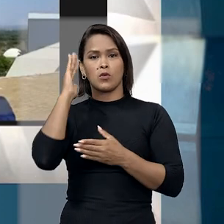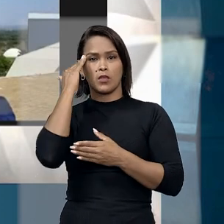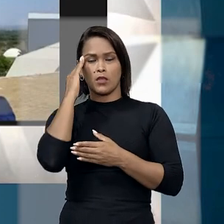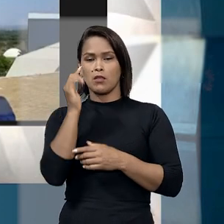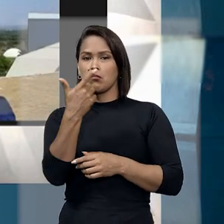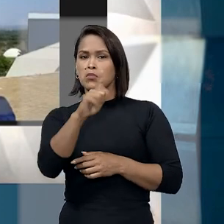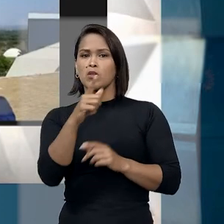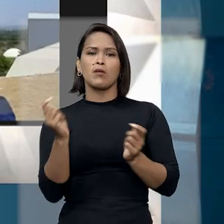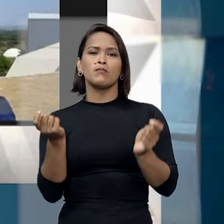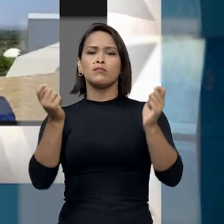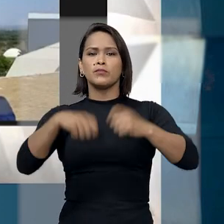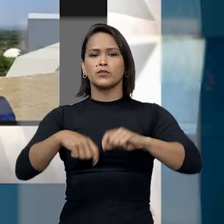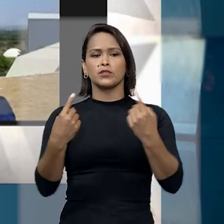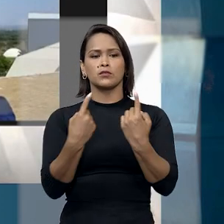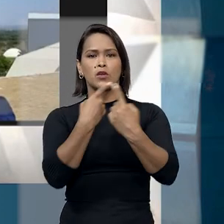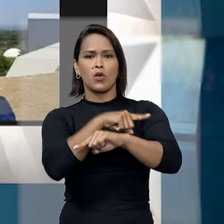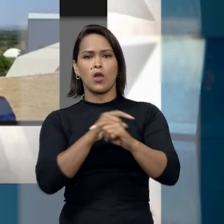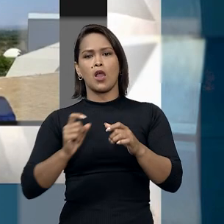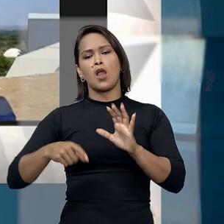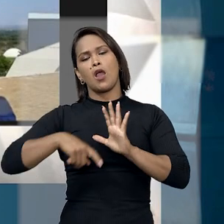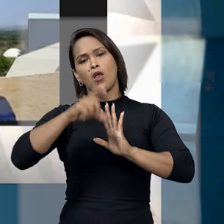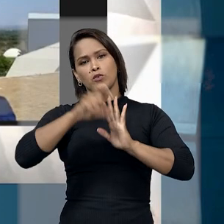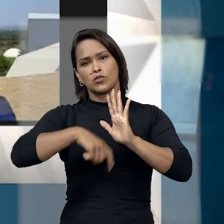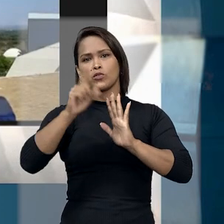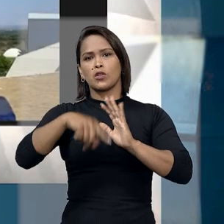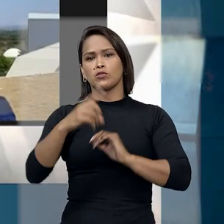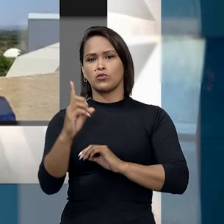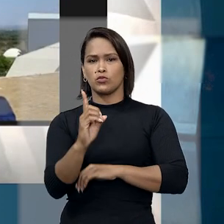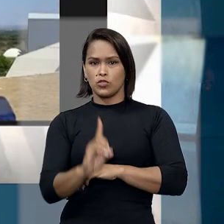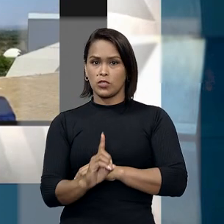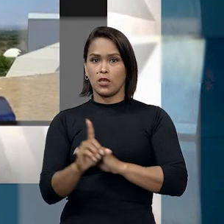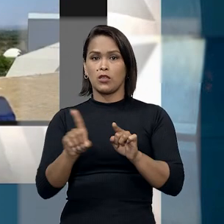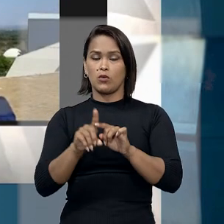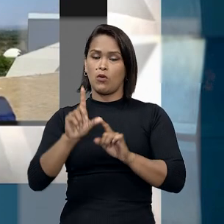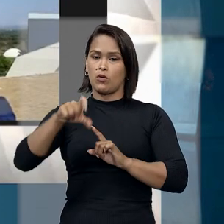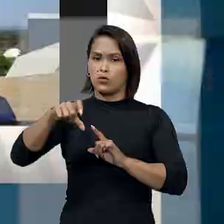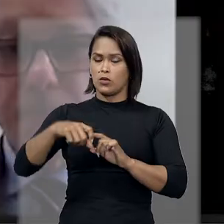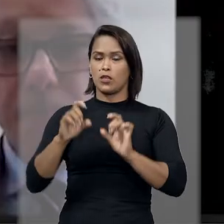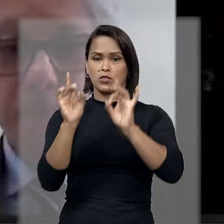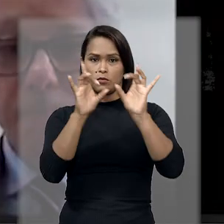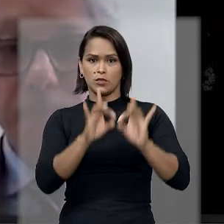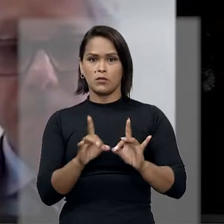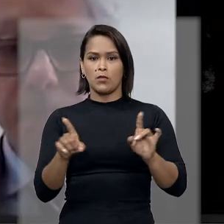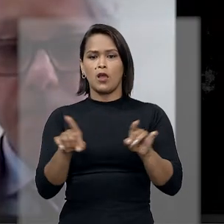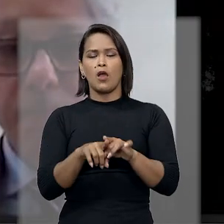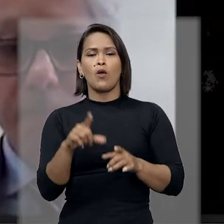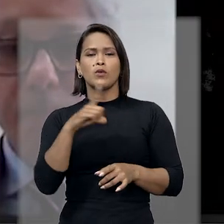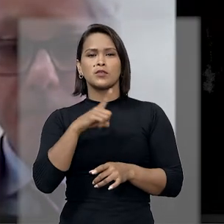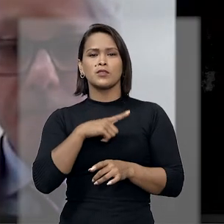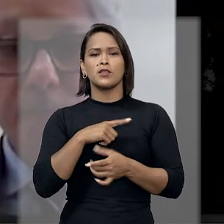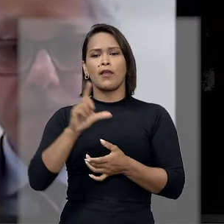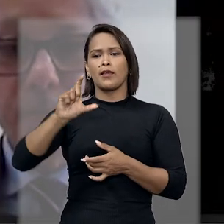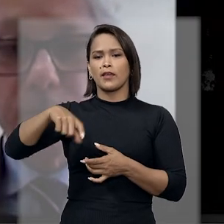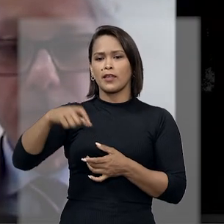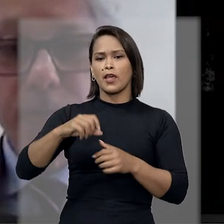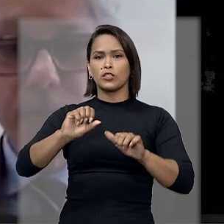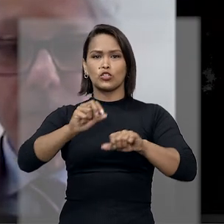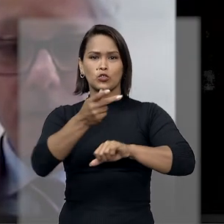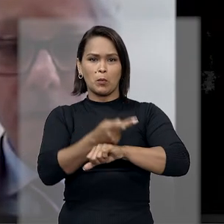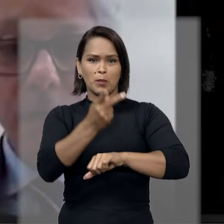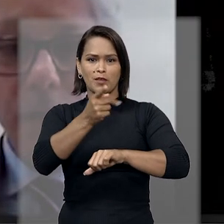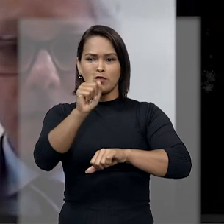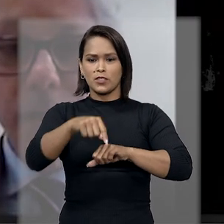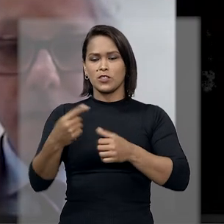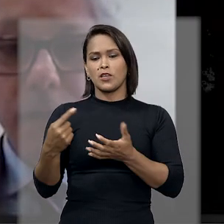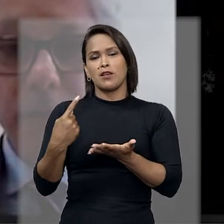que não é possível opor ao titular do direito material ou do crédito principal a existência de crédito privilegiado